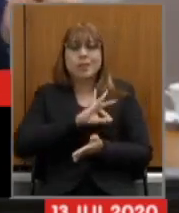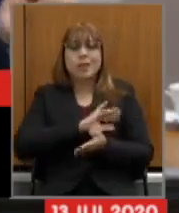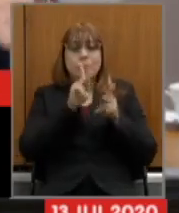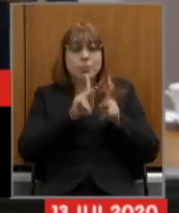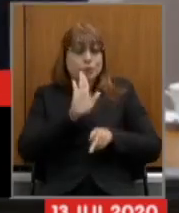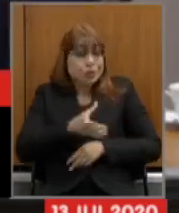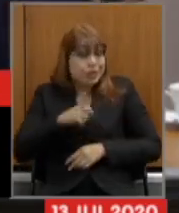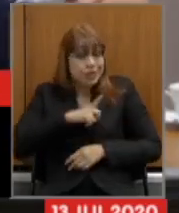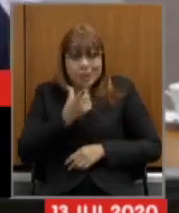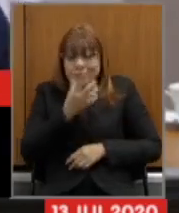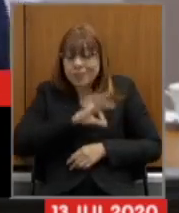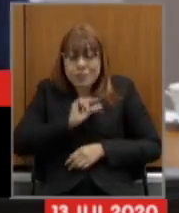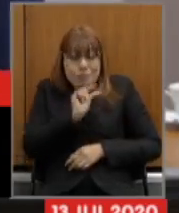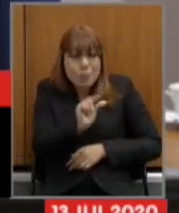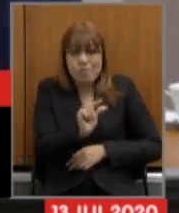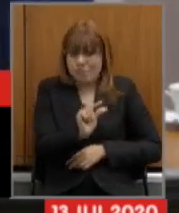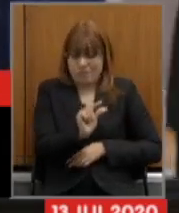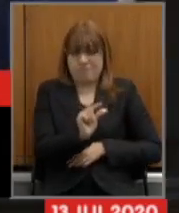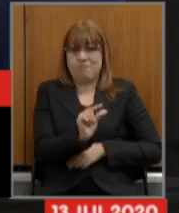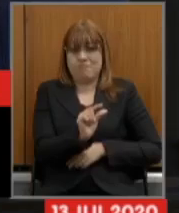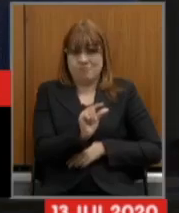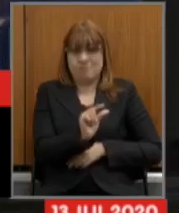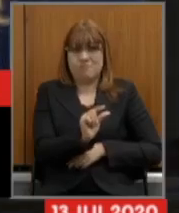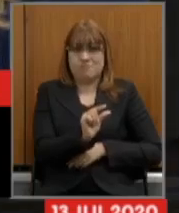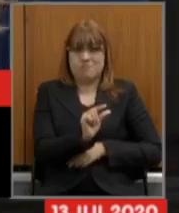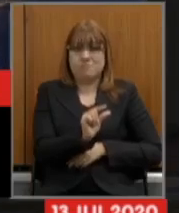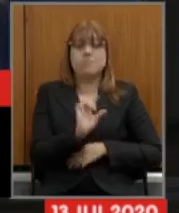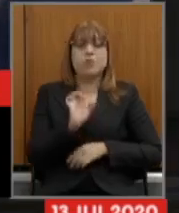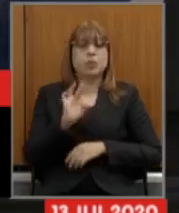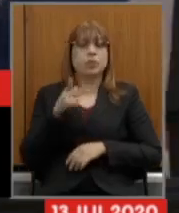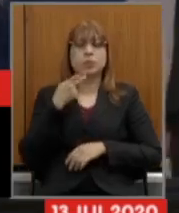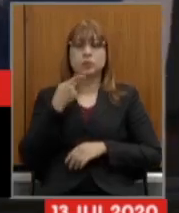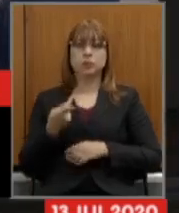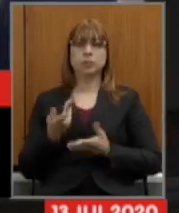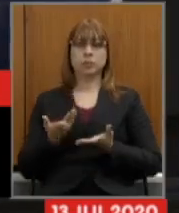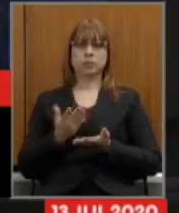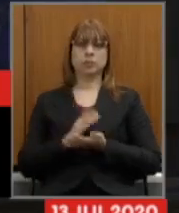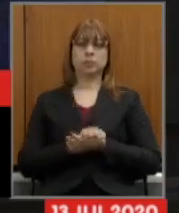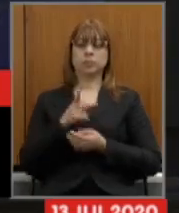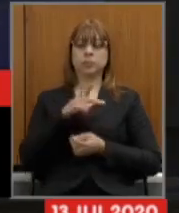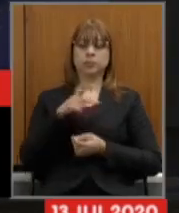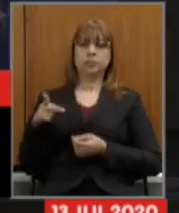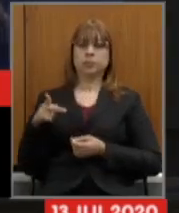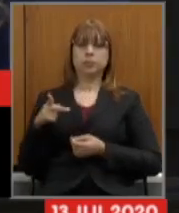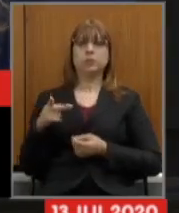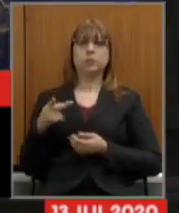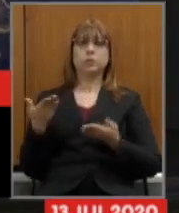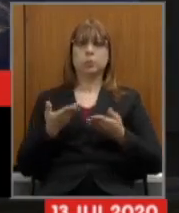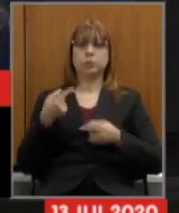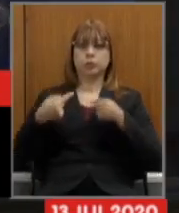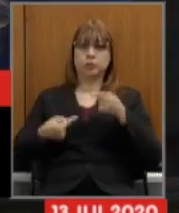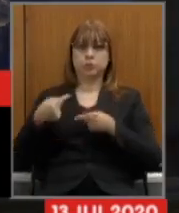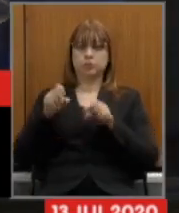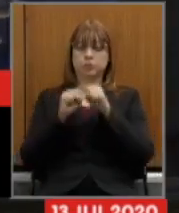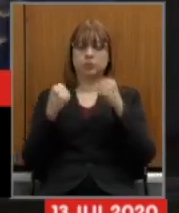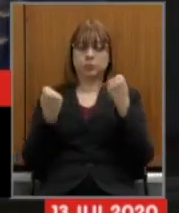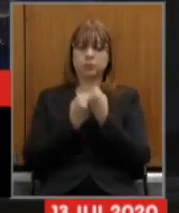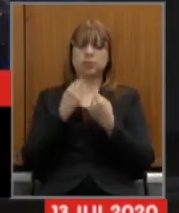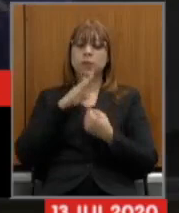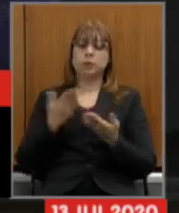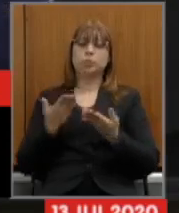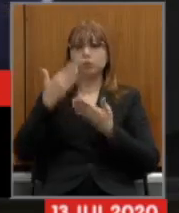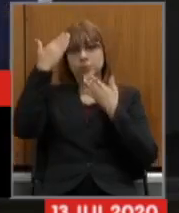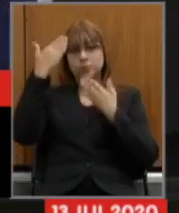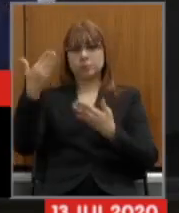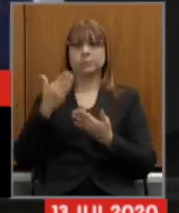baixos salários porque essa é a média de remuneração no Estado são essas considerações presidente para o debate do seminário da tarde de hoje